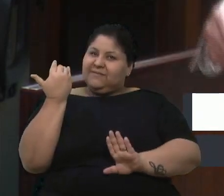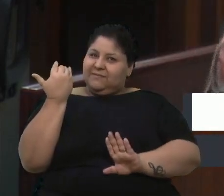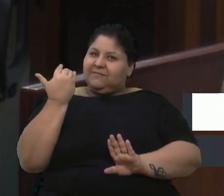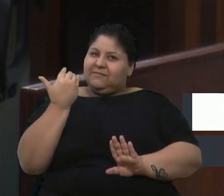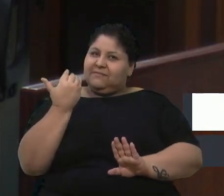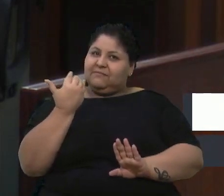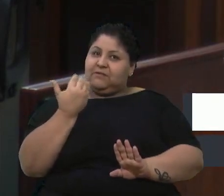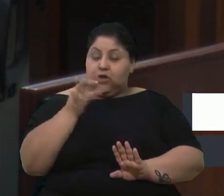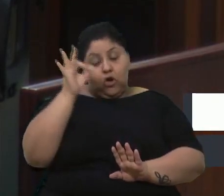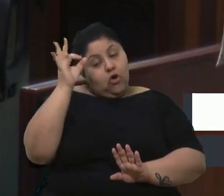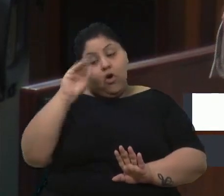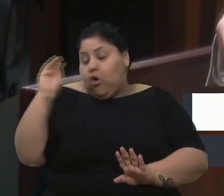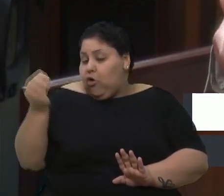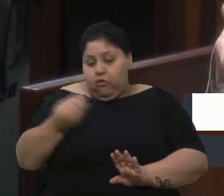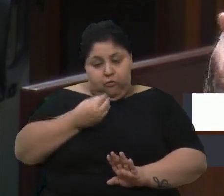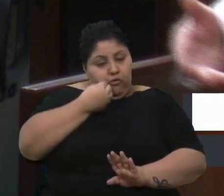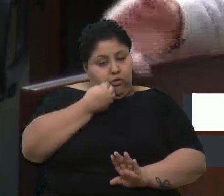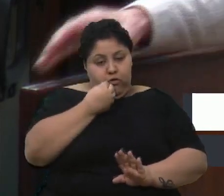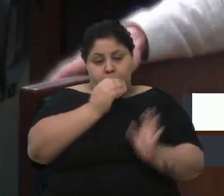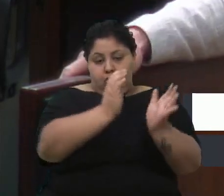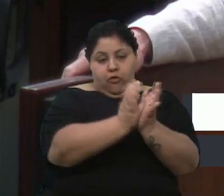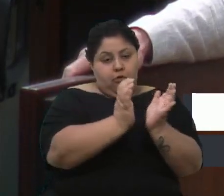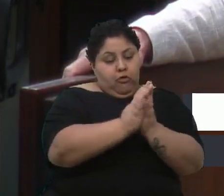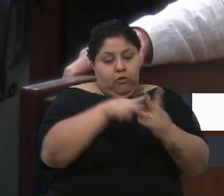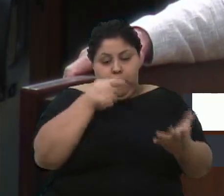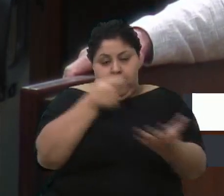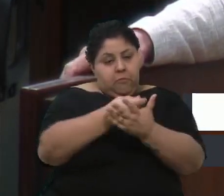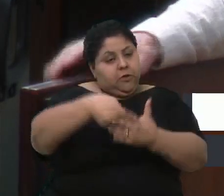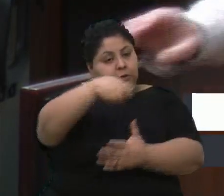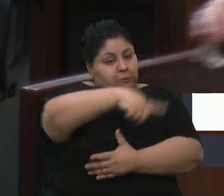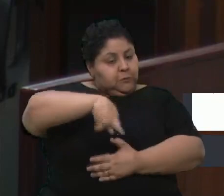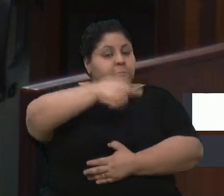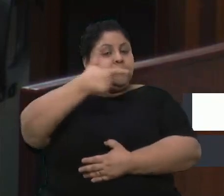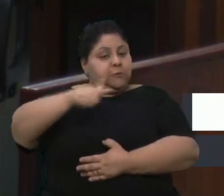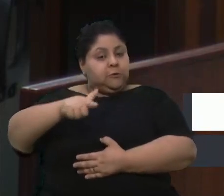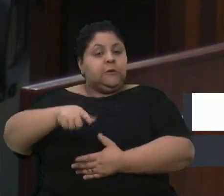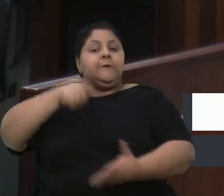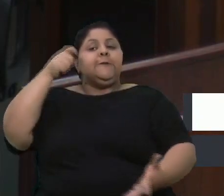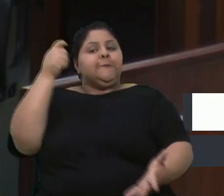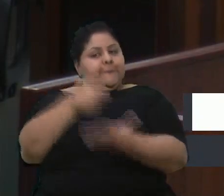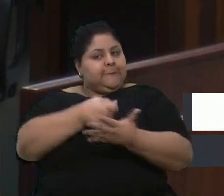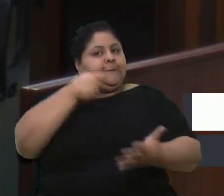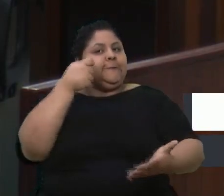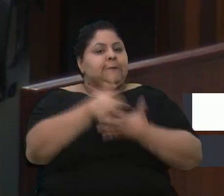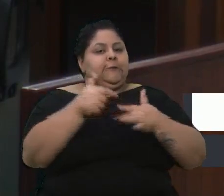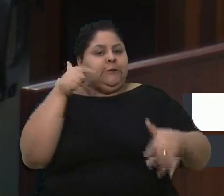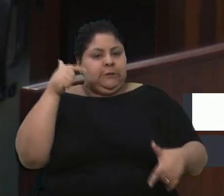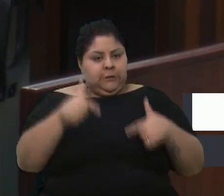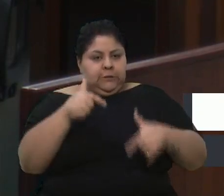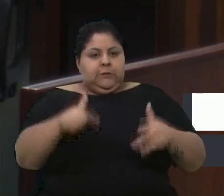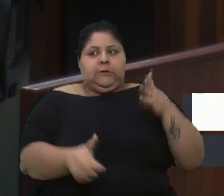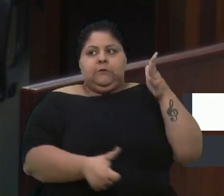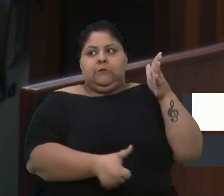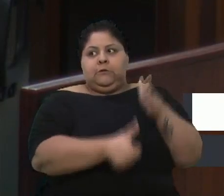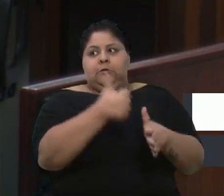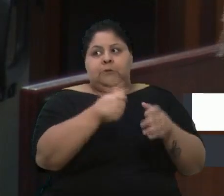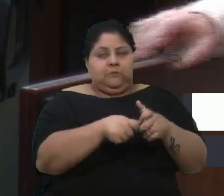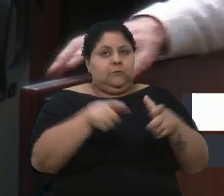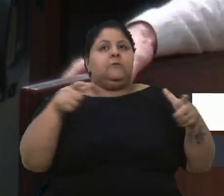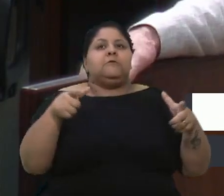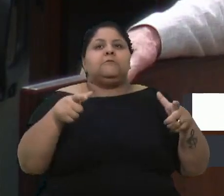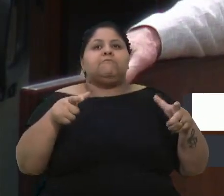evidentemente, que os colegas que apostaram novamente em nós, cobram um trabalho ainda melhor e maior.